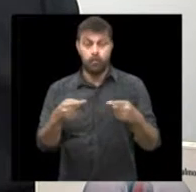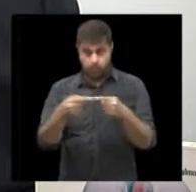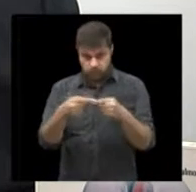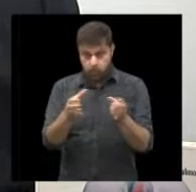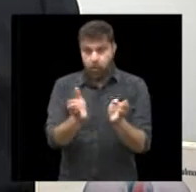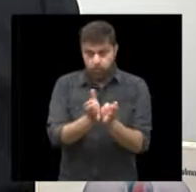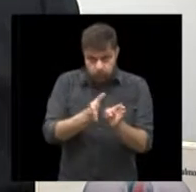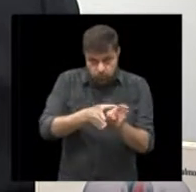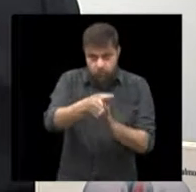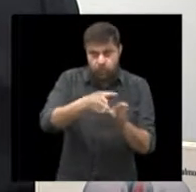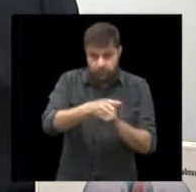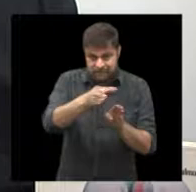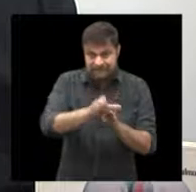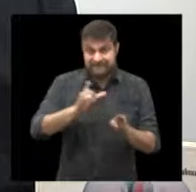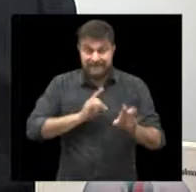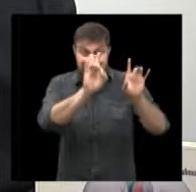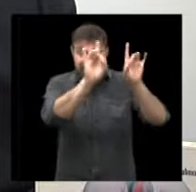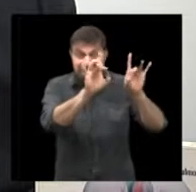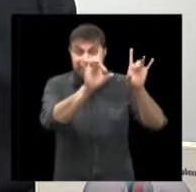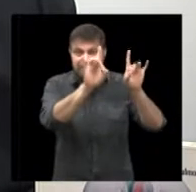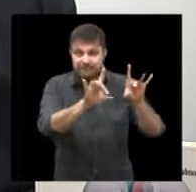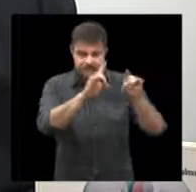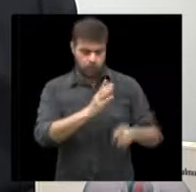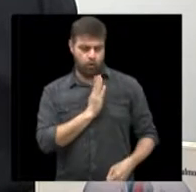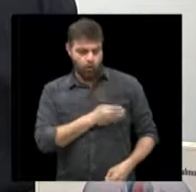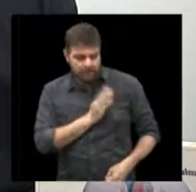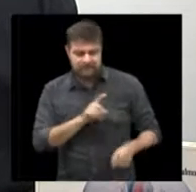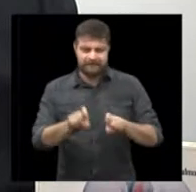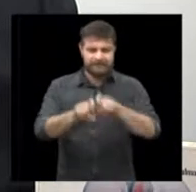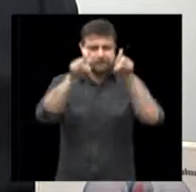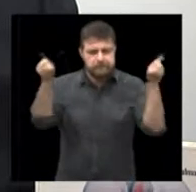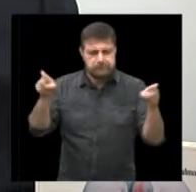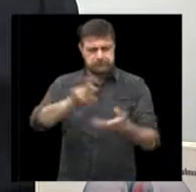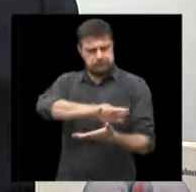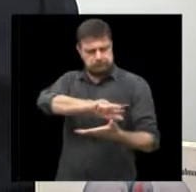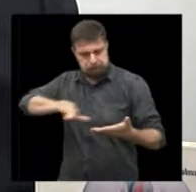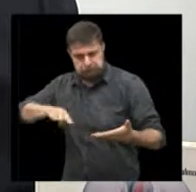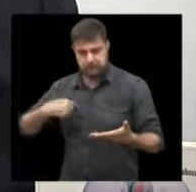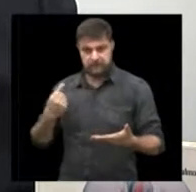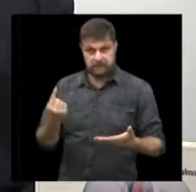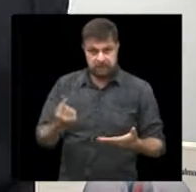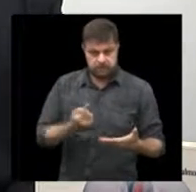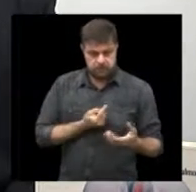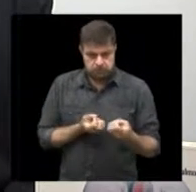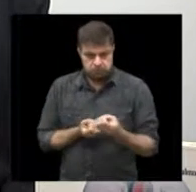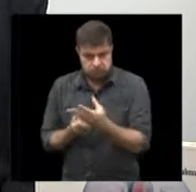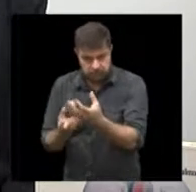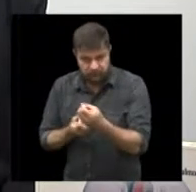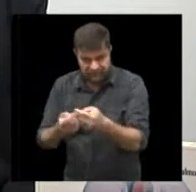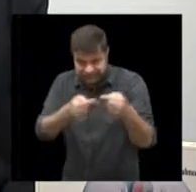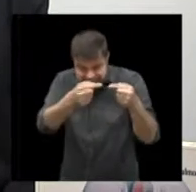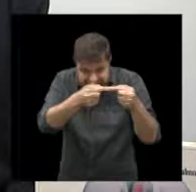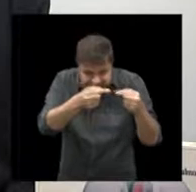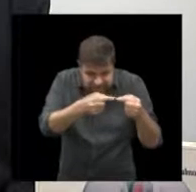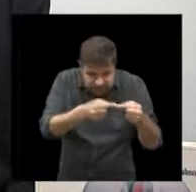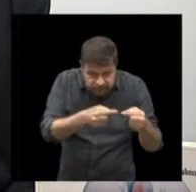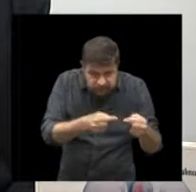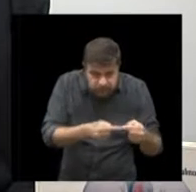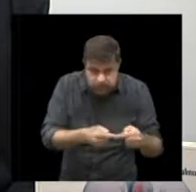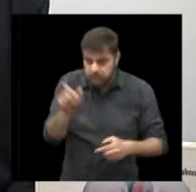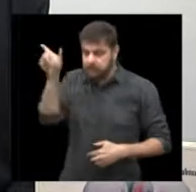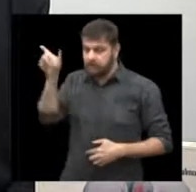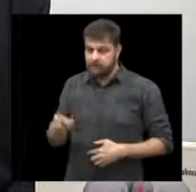a só colocar na sua especialidade e o seu nome, nós não podemos divulgar nada diferente disso. Esse cliente vai